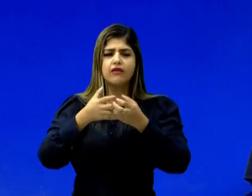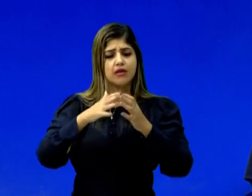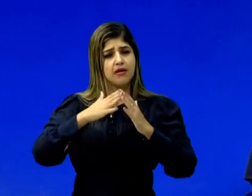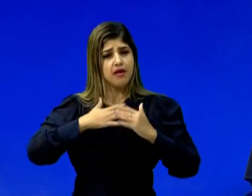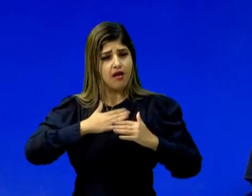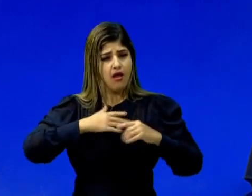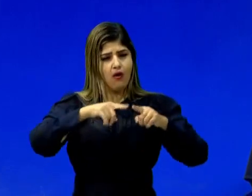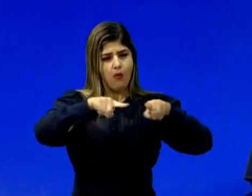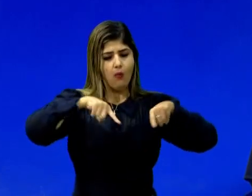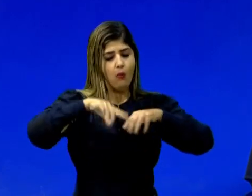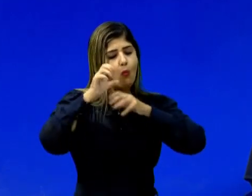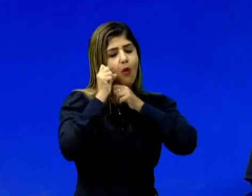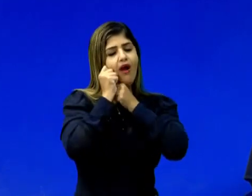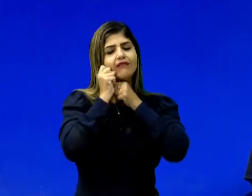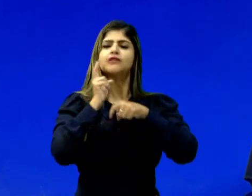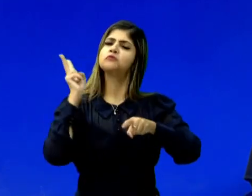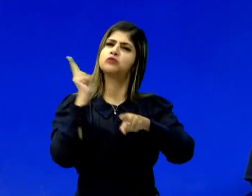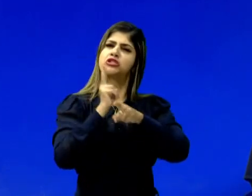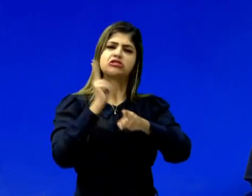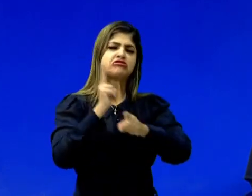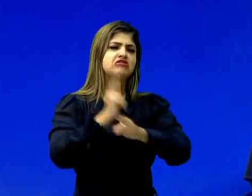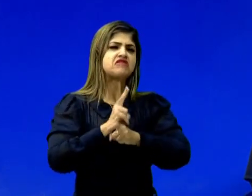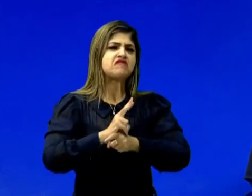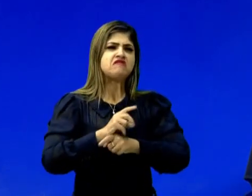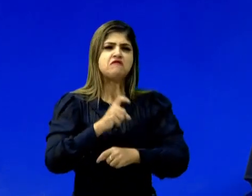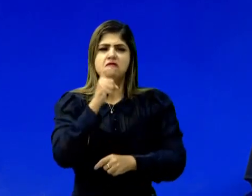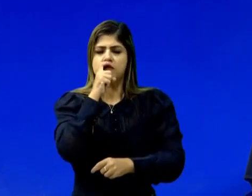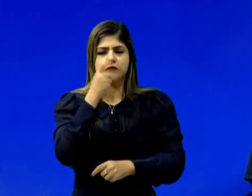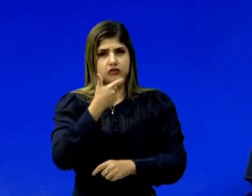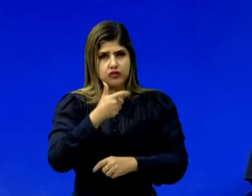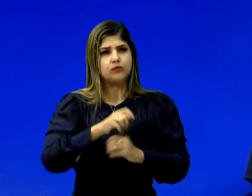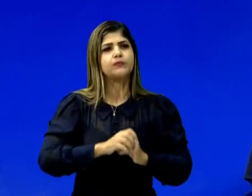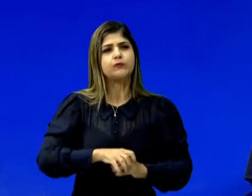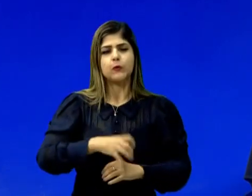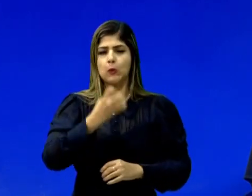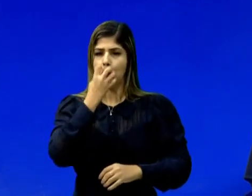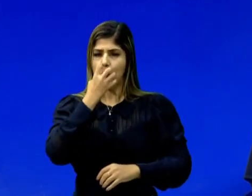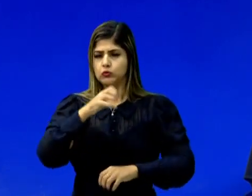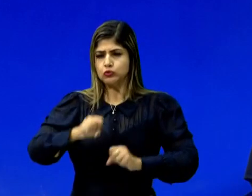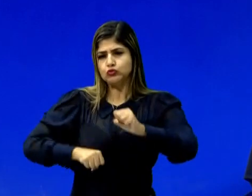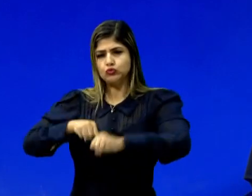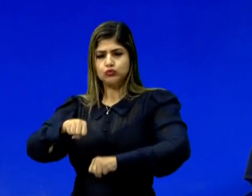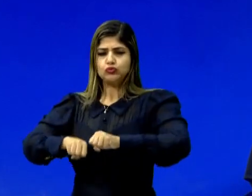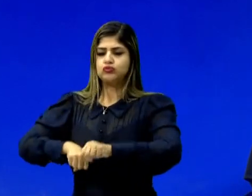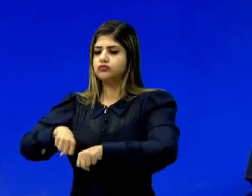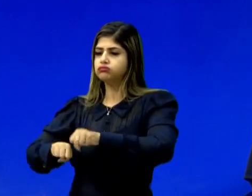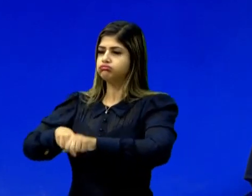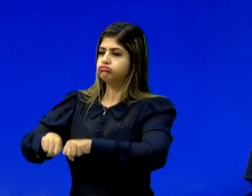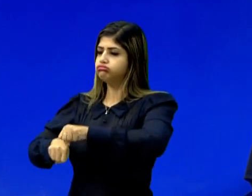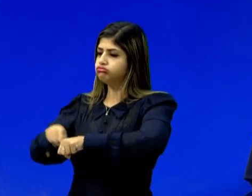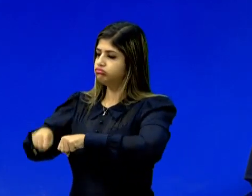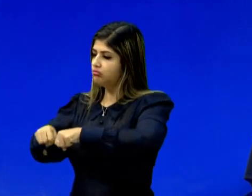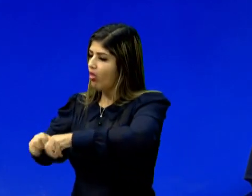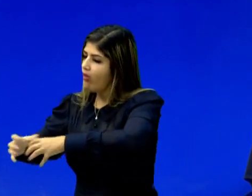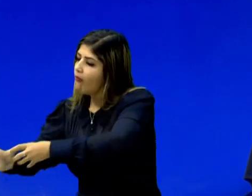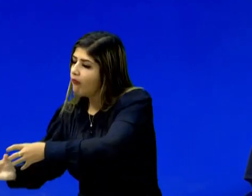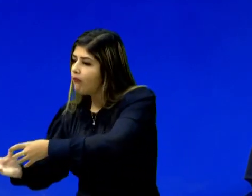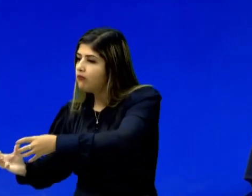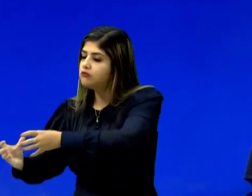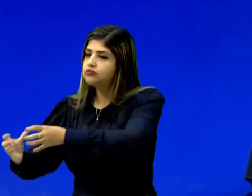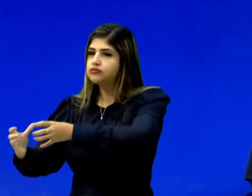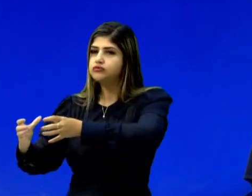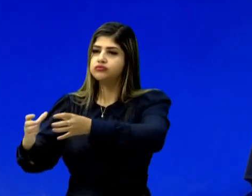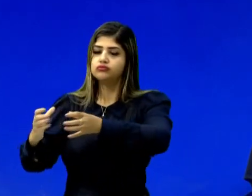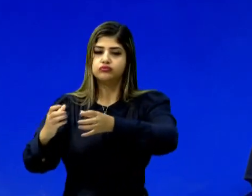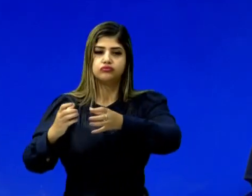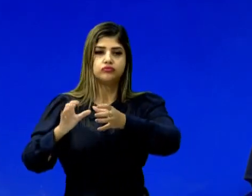protegida e não sentiria mais frio. Moleque fez isso. Pegou a Margarida e levou para o quarto da Ana Maria. E a Ana